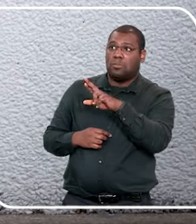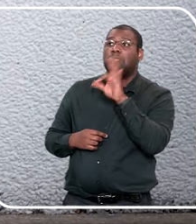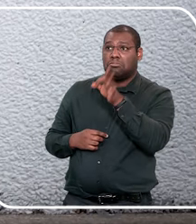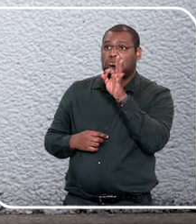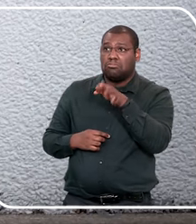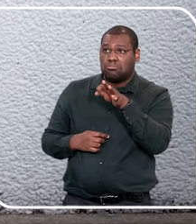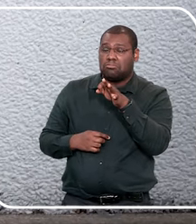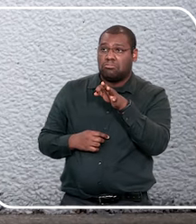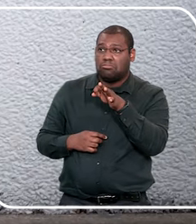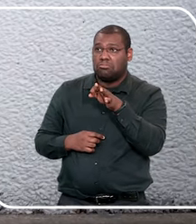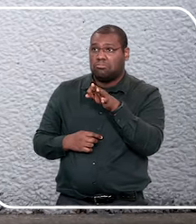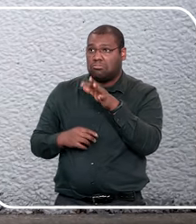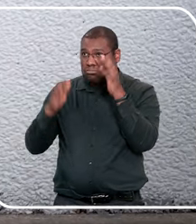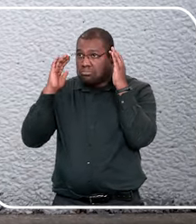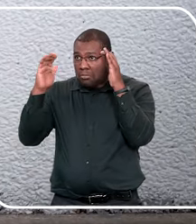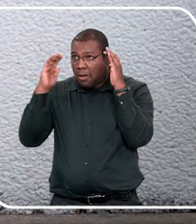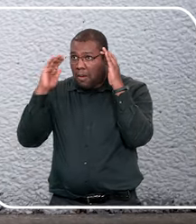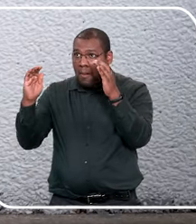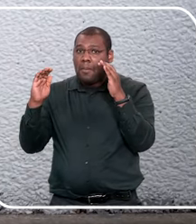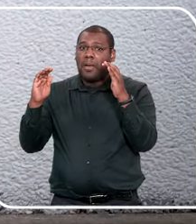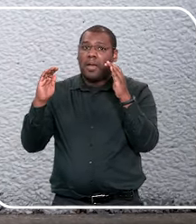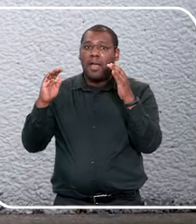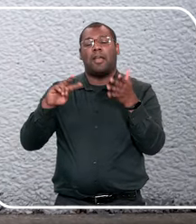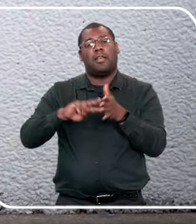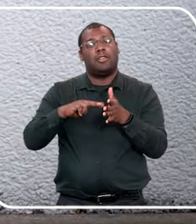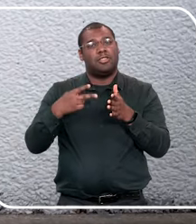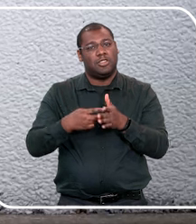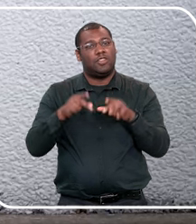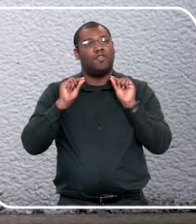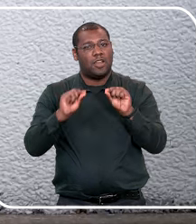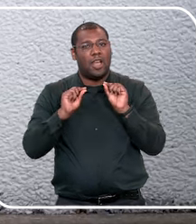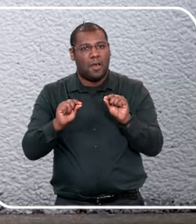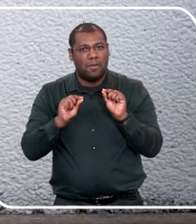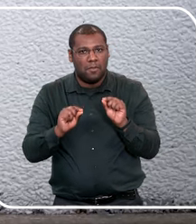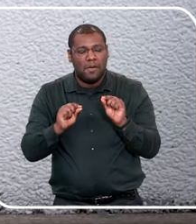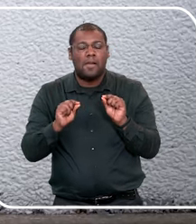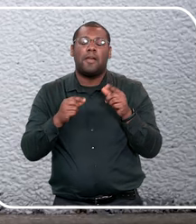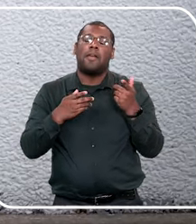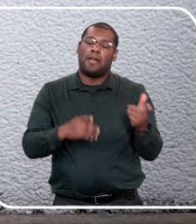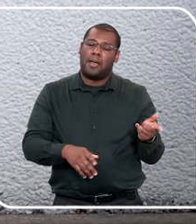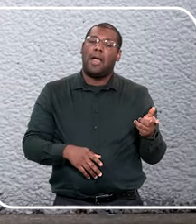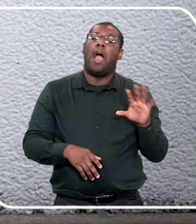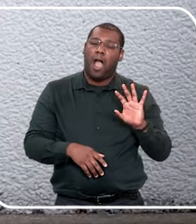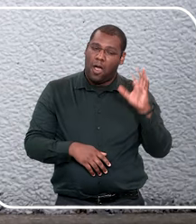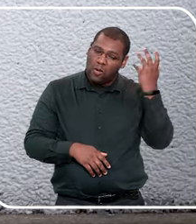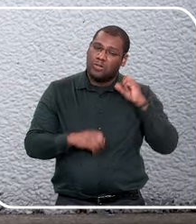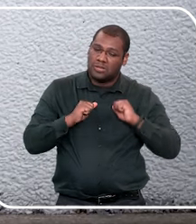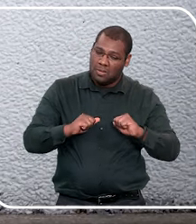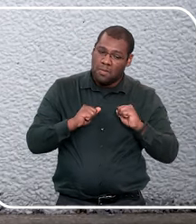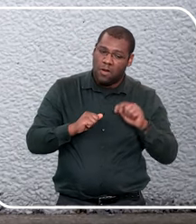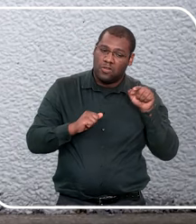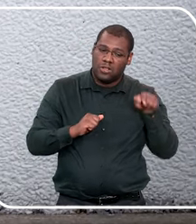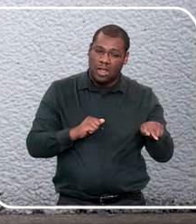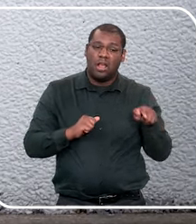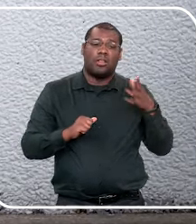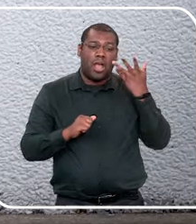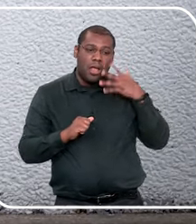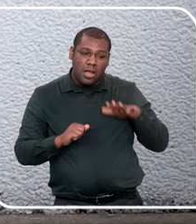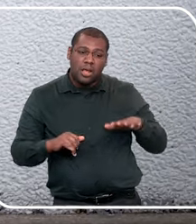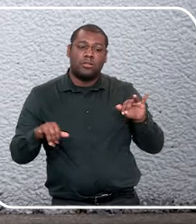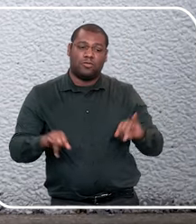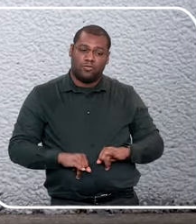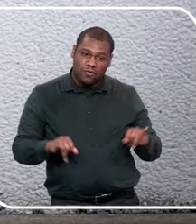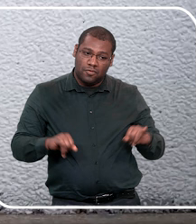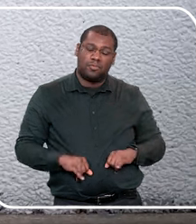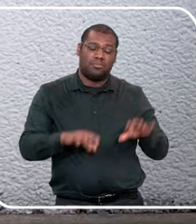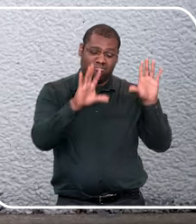e quer ser a boazinha como um sinal de aceitação, né, de aceitação social, mas é um sinal de abuso, eu costumo dizer quando